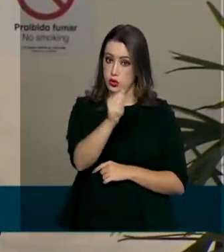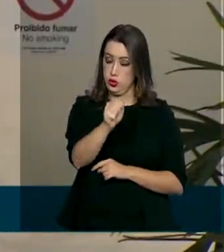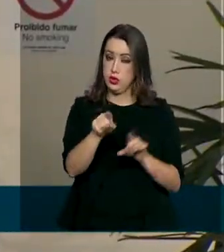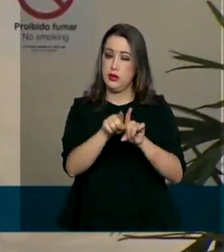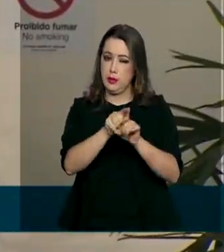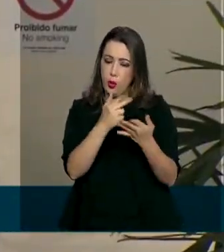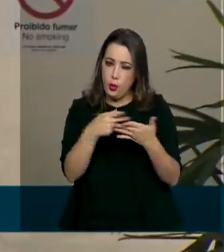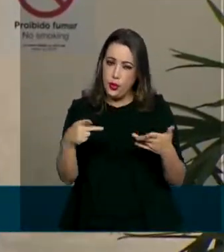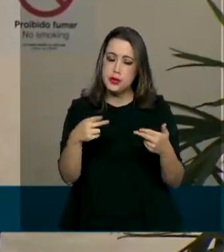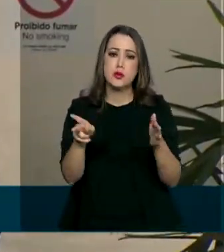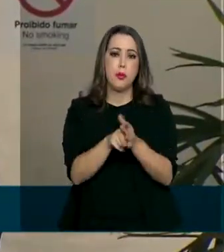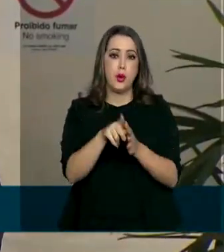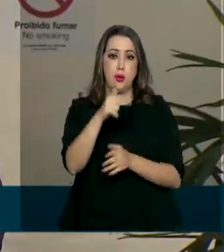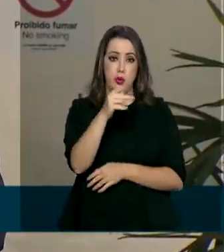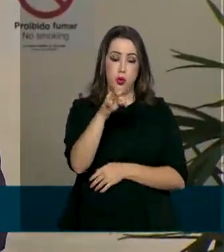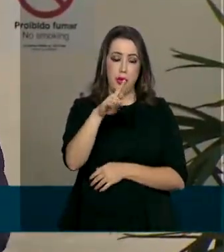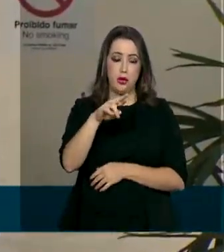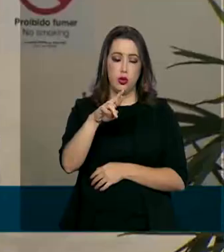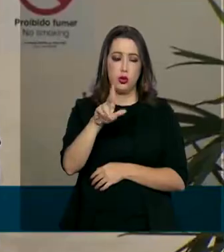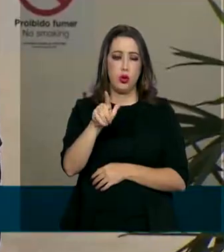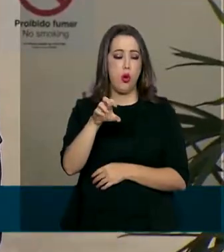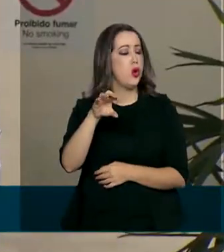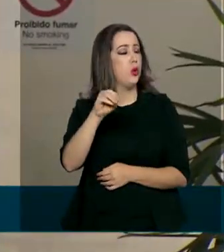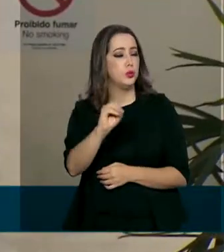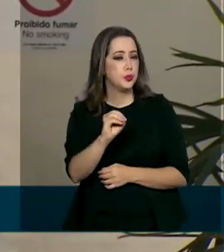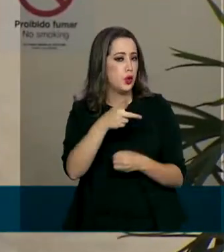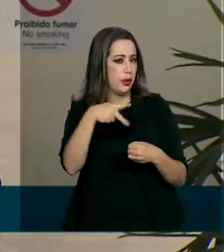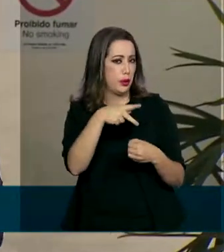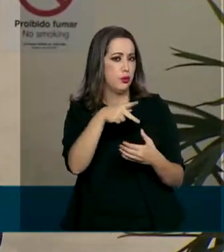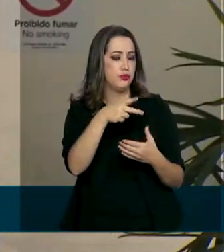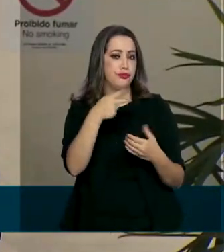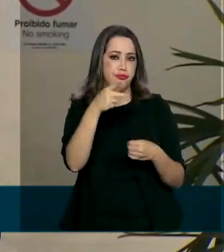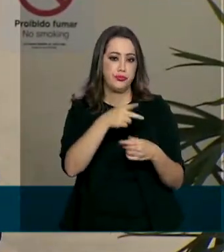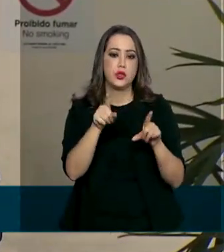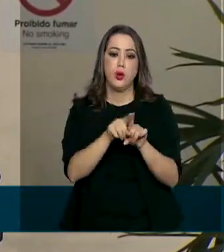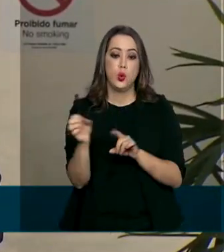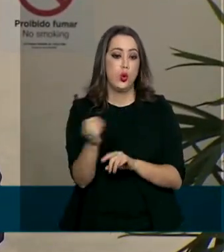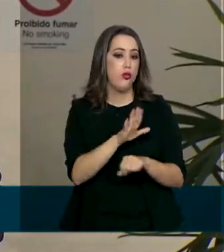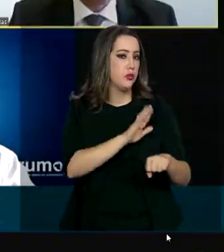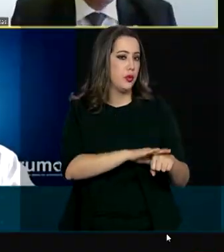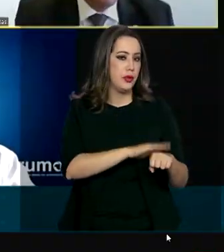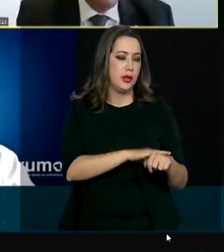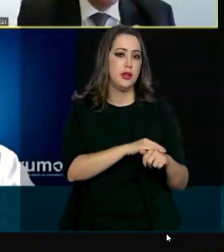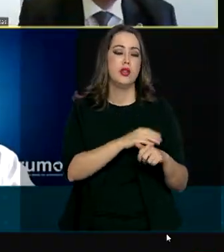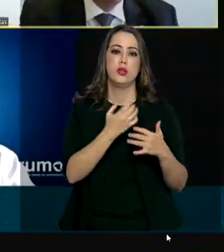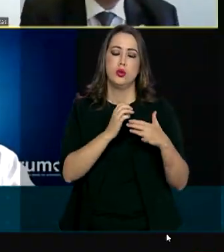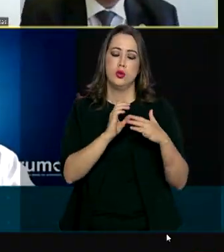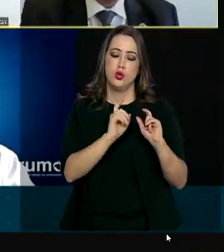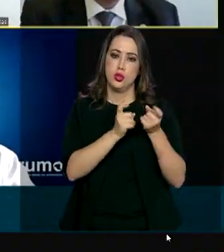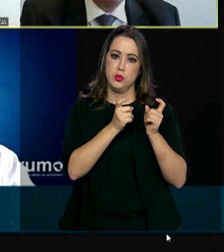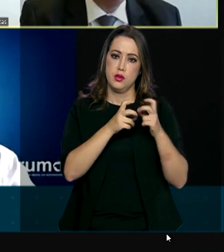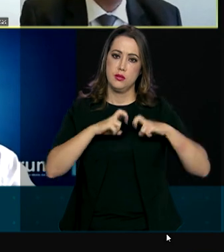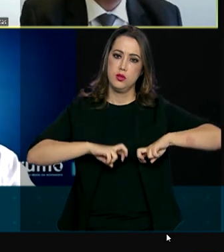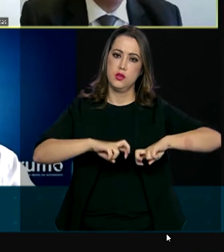considerou que essa assinatura dá início a um novo ciclo de investimentos privados em ferrovias. Estamos dando